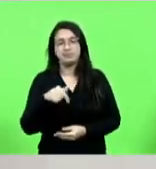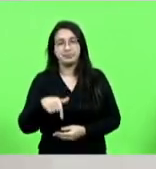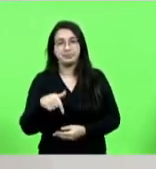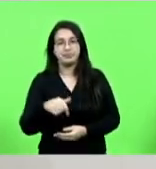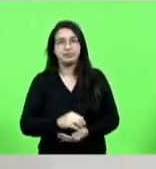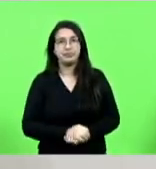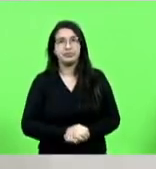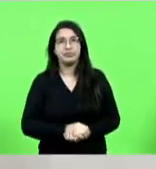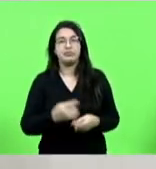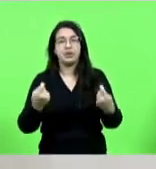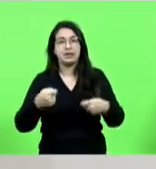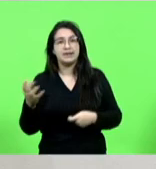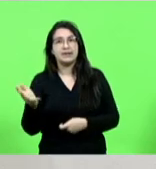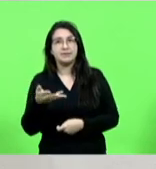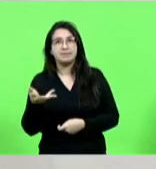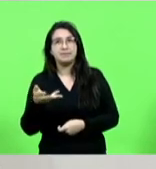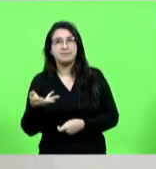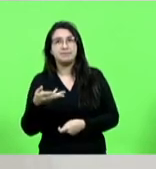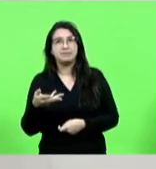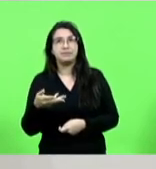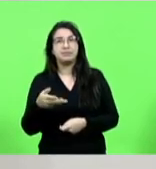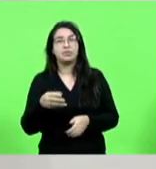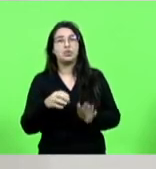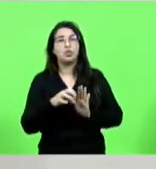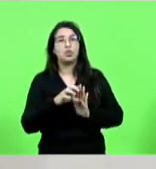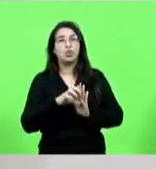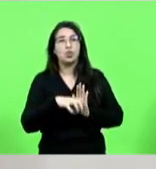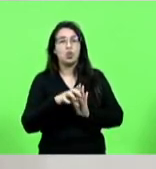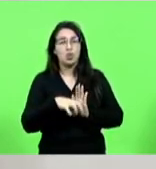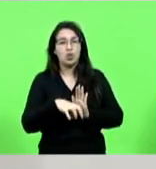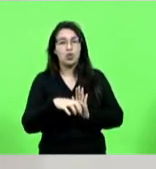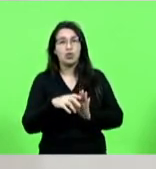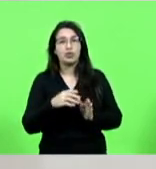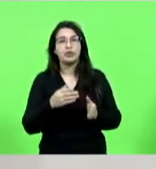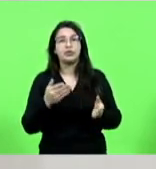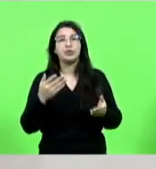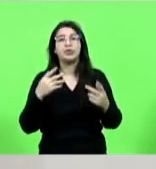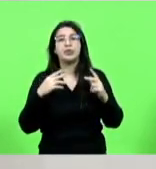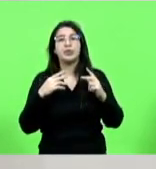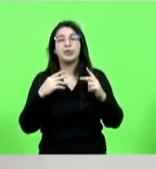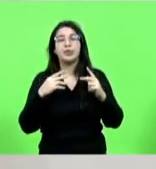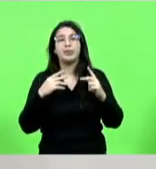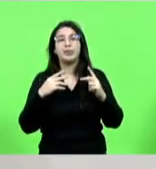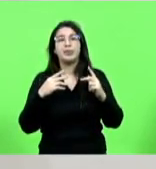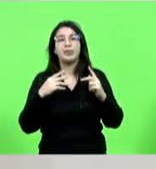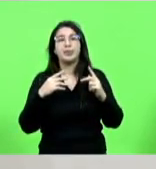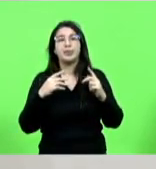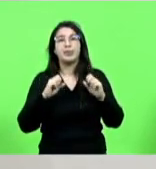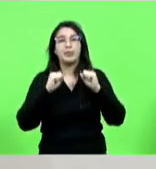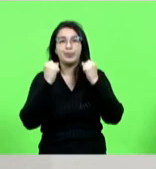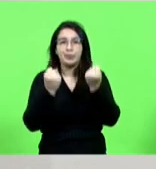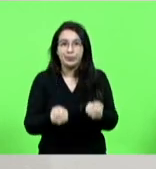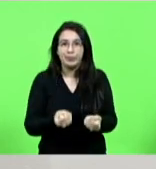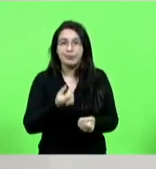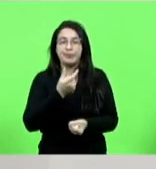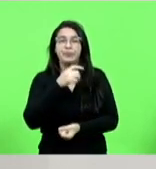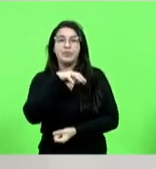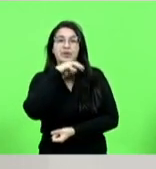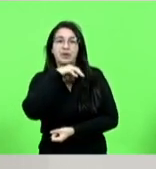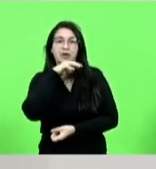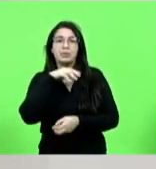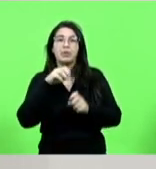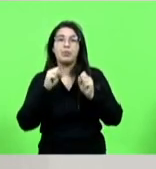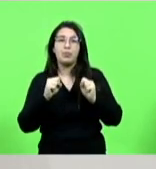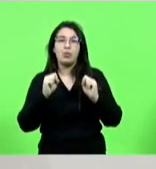celeridade assim o código de proteção aos animais de Santa Catarina fique mais completo mais